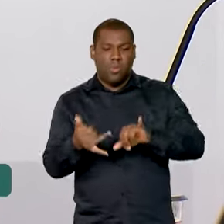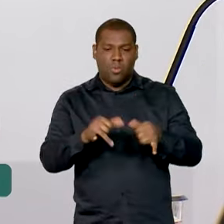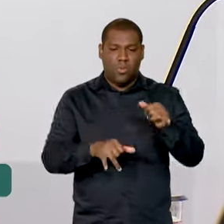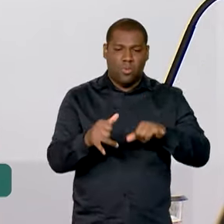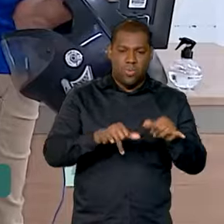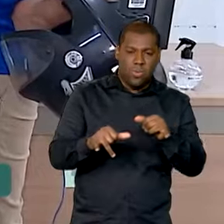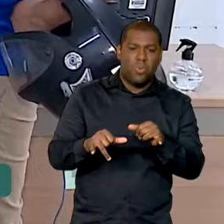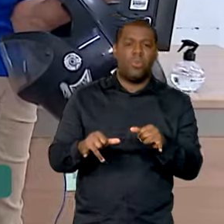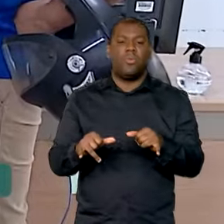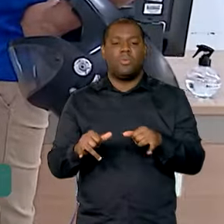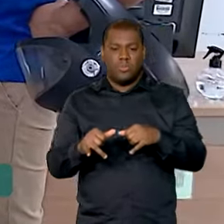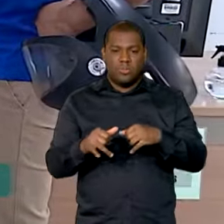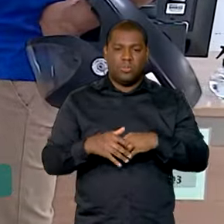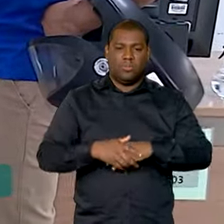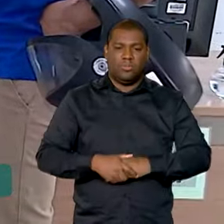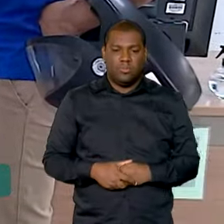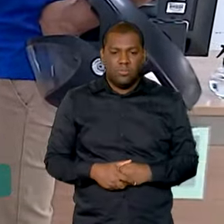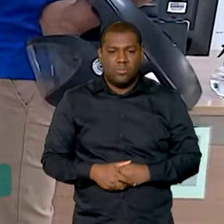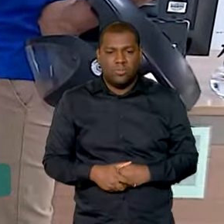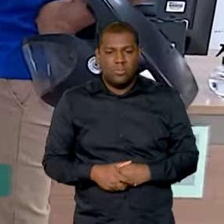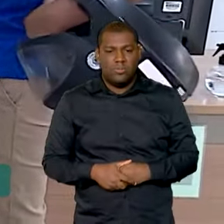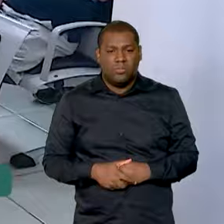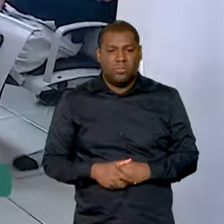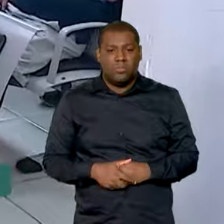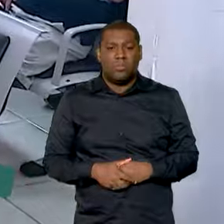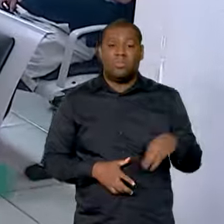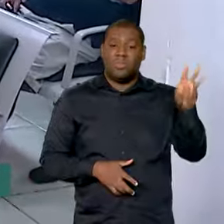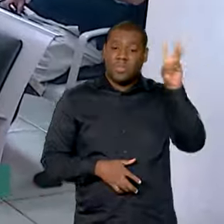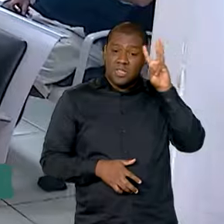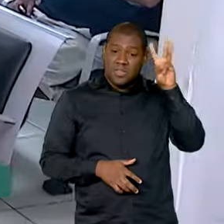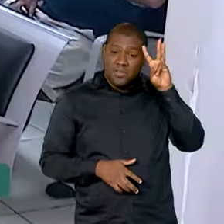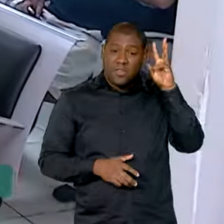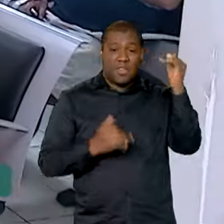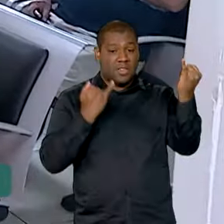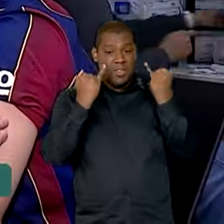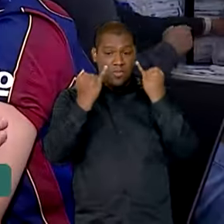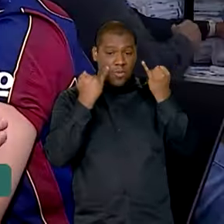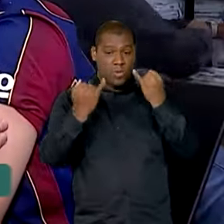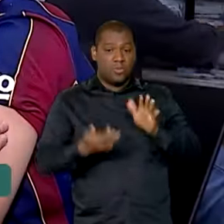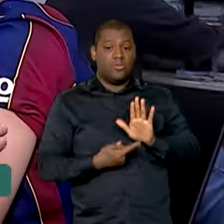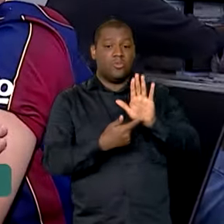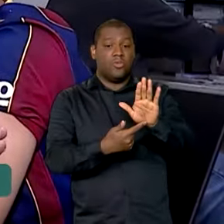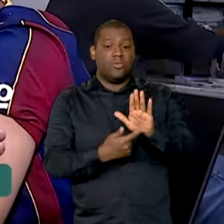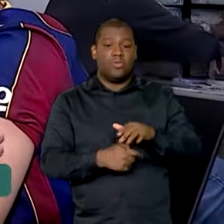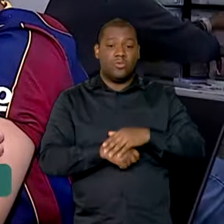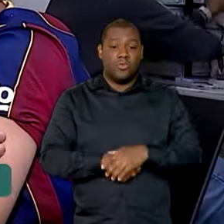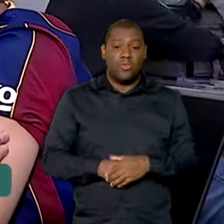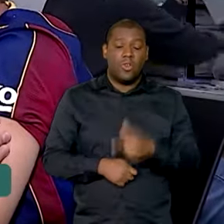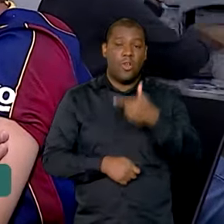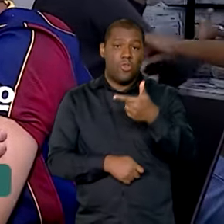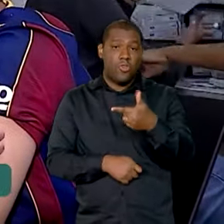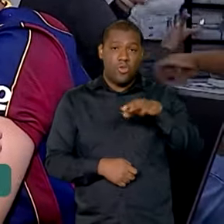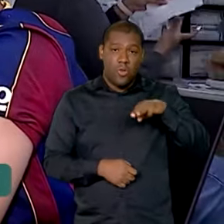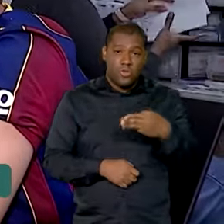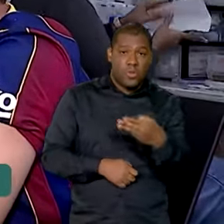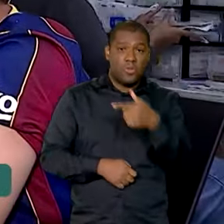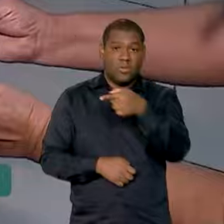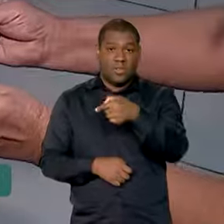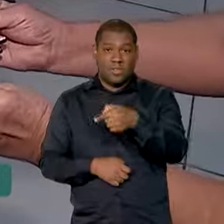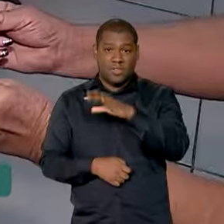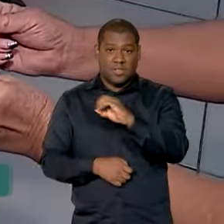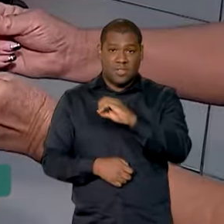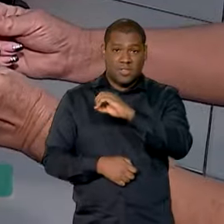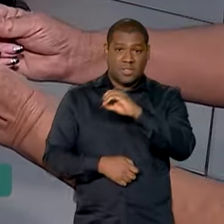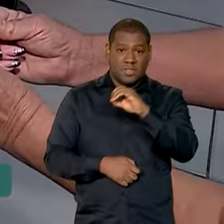diferentes. Os dados informados nesta terça-feira mostram ainda que mais de 2,7 milhões de